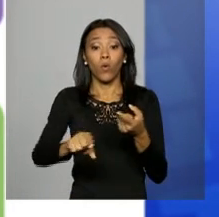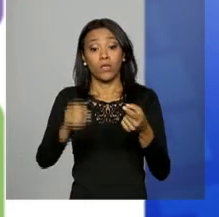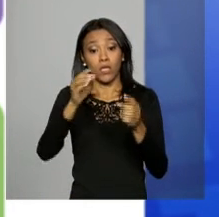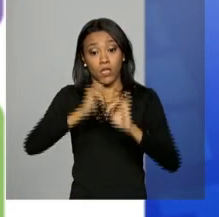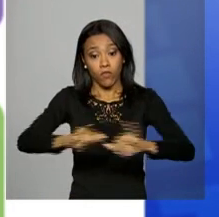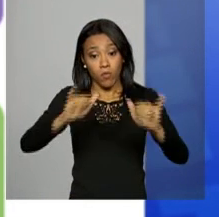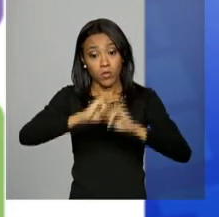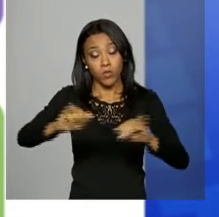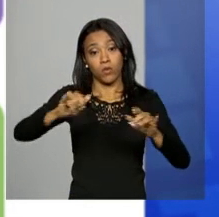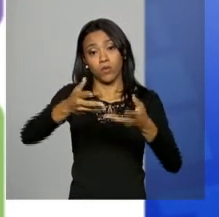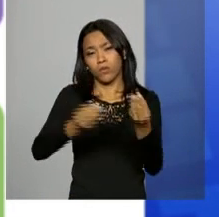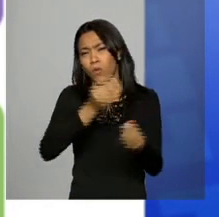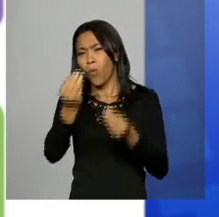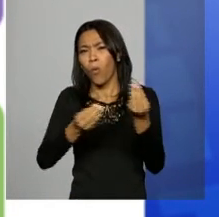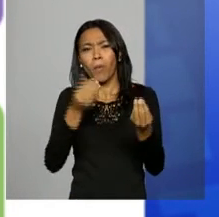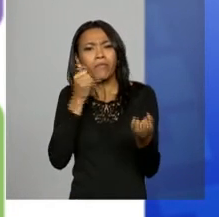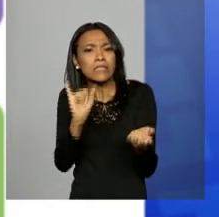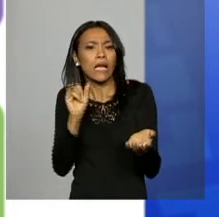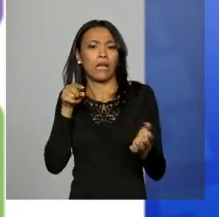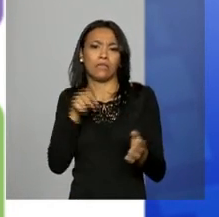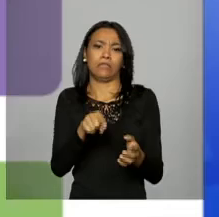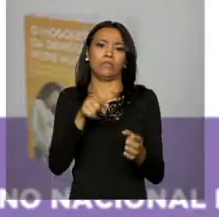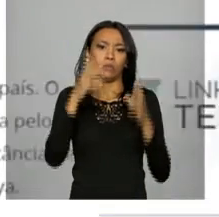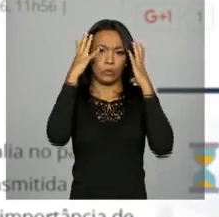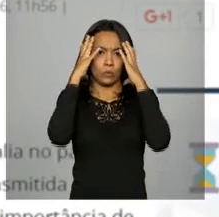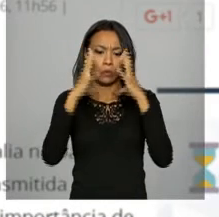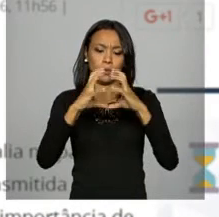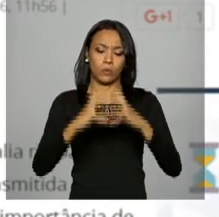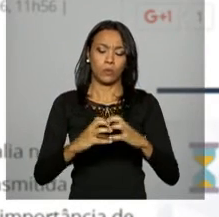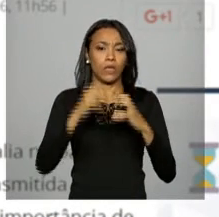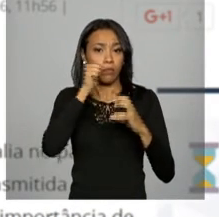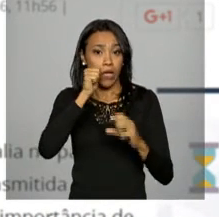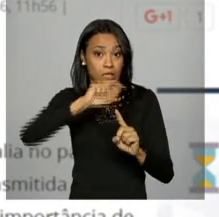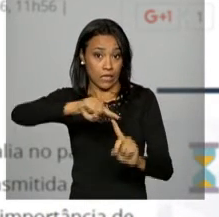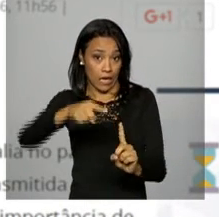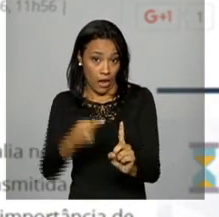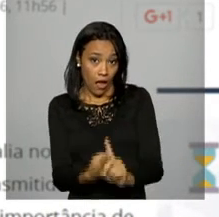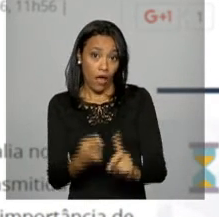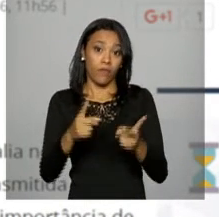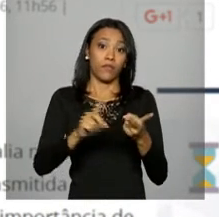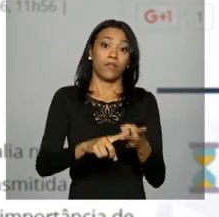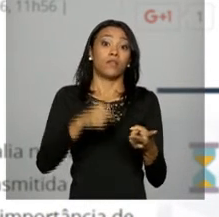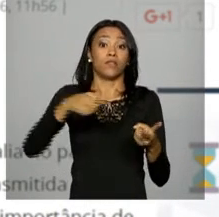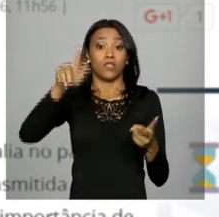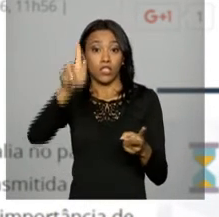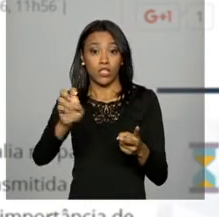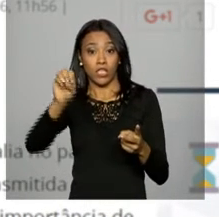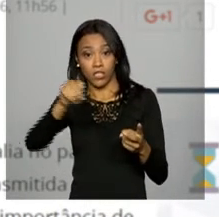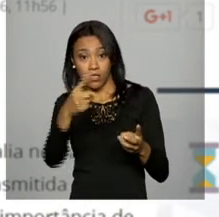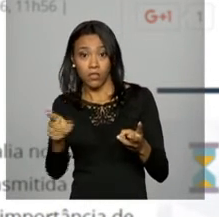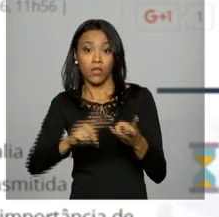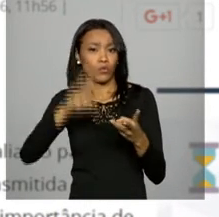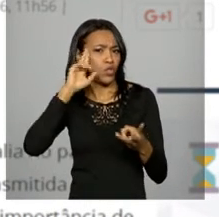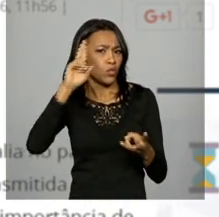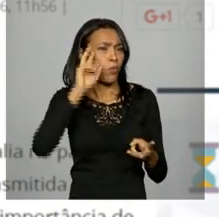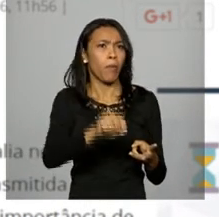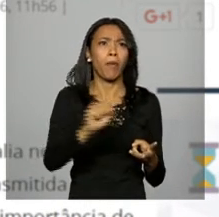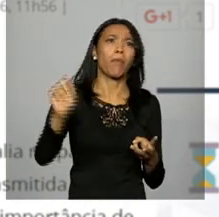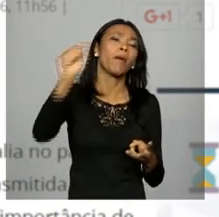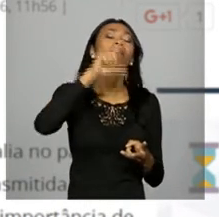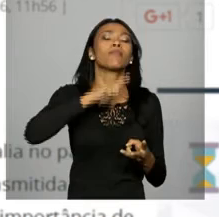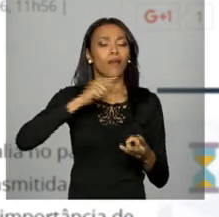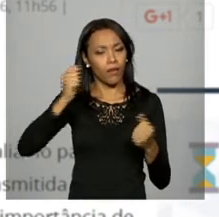de Enfrentamento à Microcefalia. As grávidas, os profissionais de saúde e os gestores contam também com um espaço